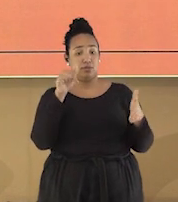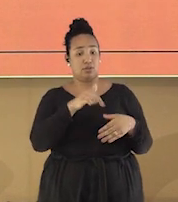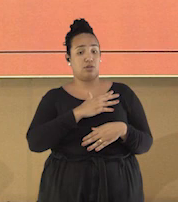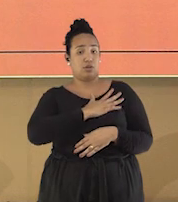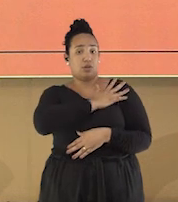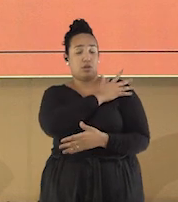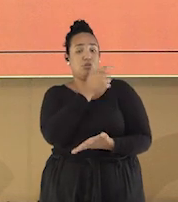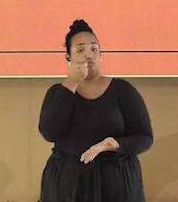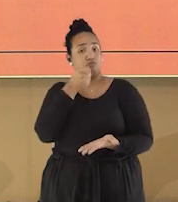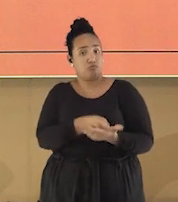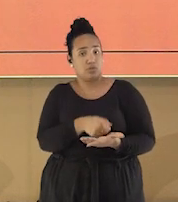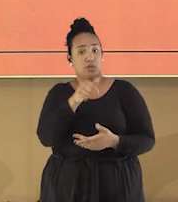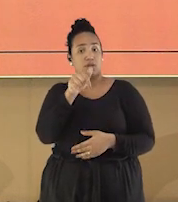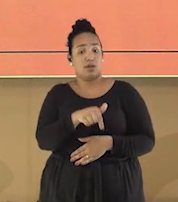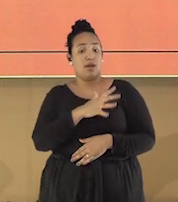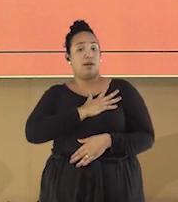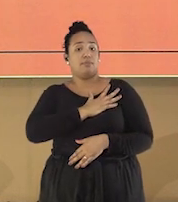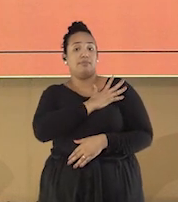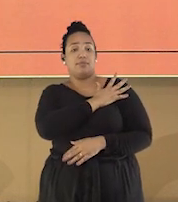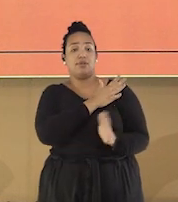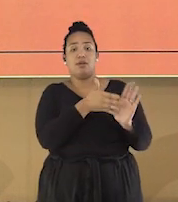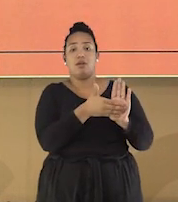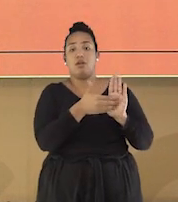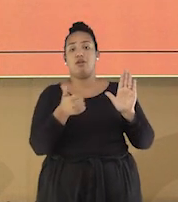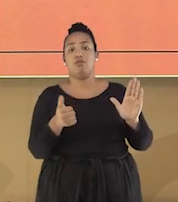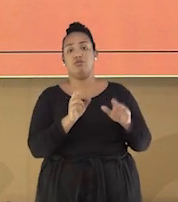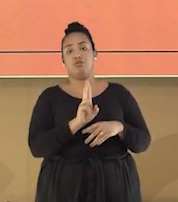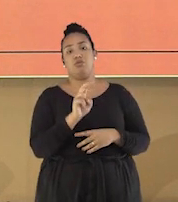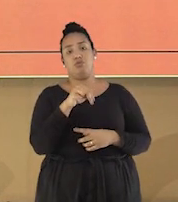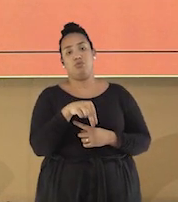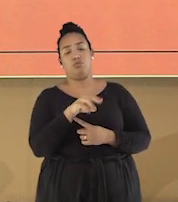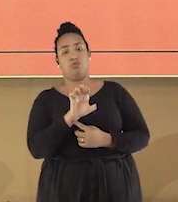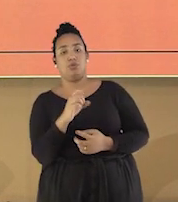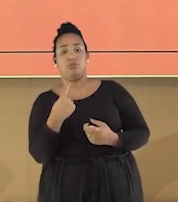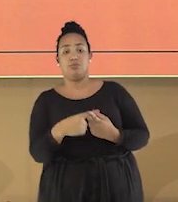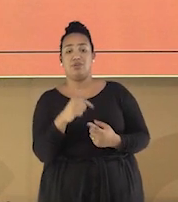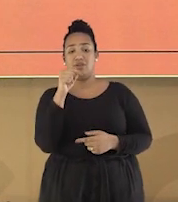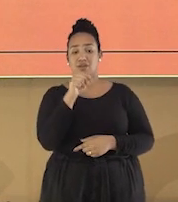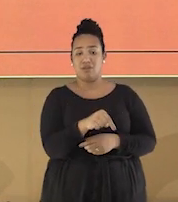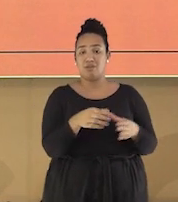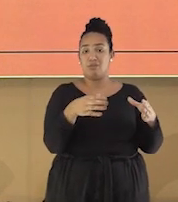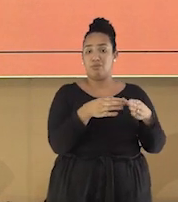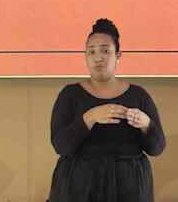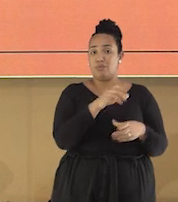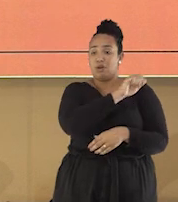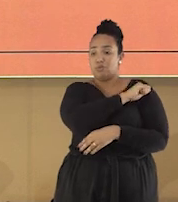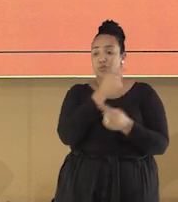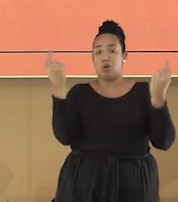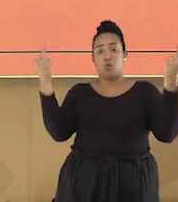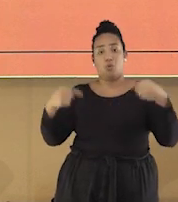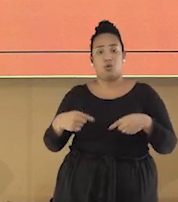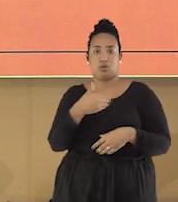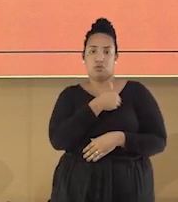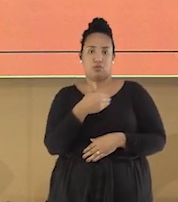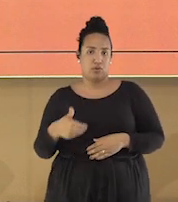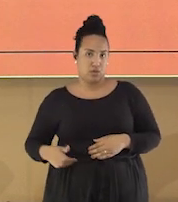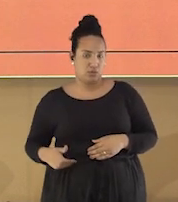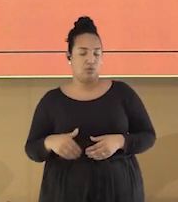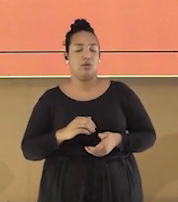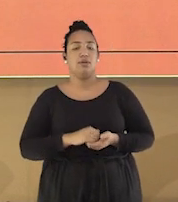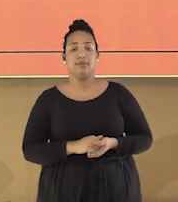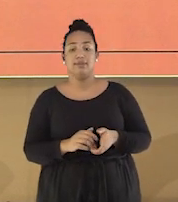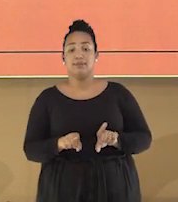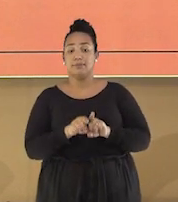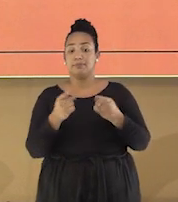ilegalidade, devido ao posicionamento contrário dos estudantes aos retrocessos do governo. Vimos também